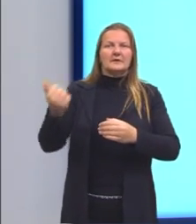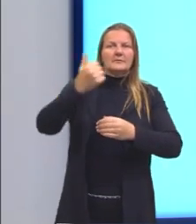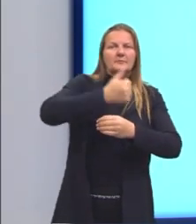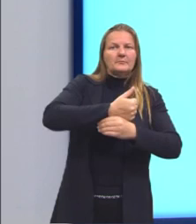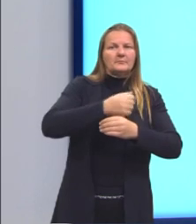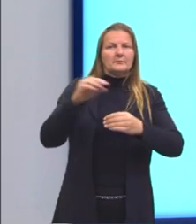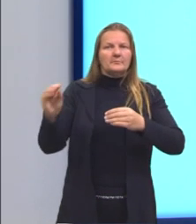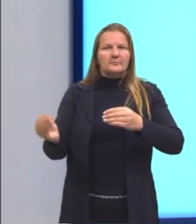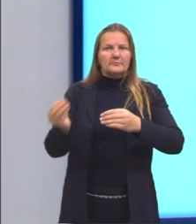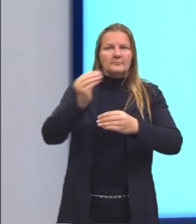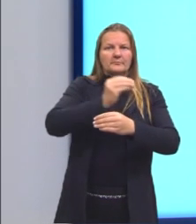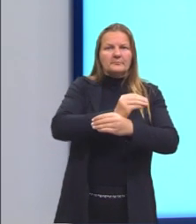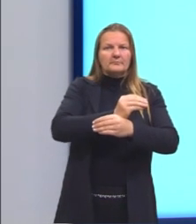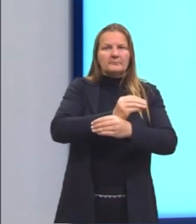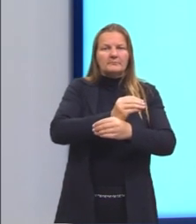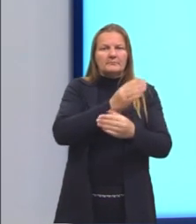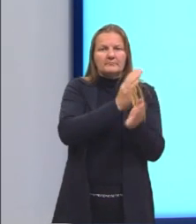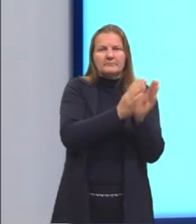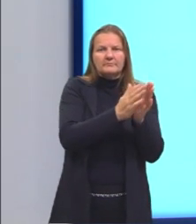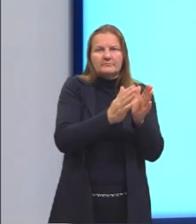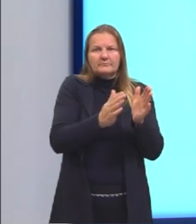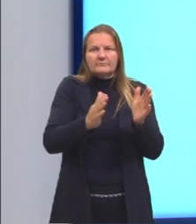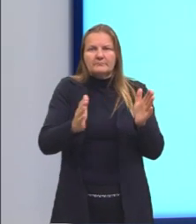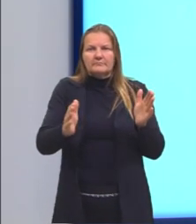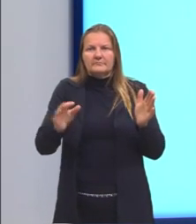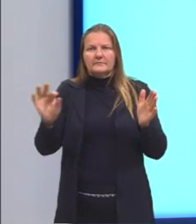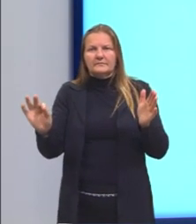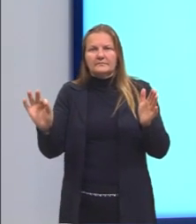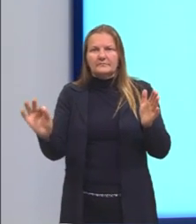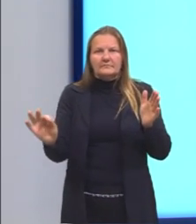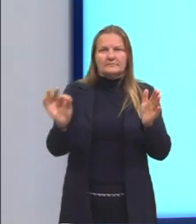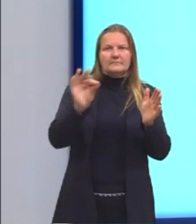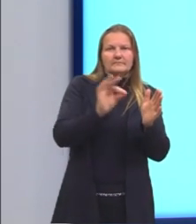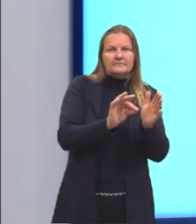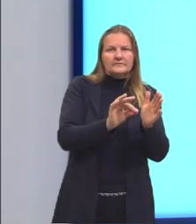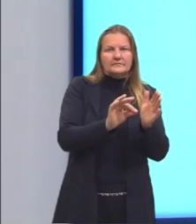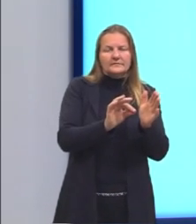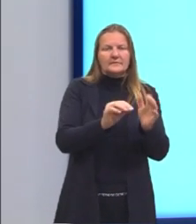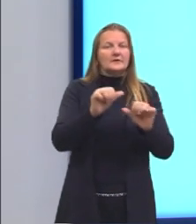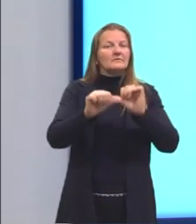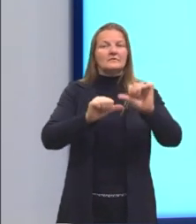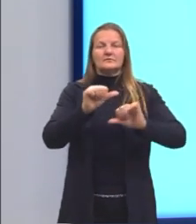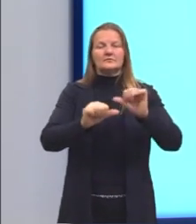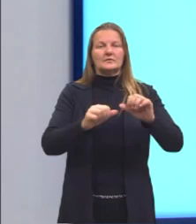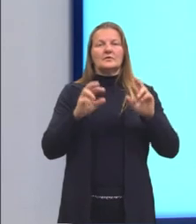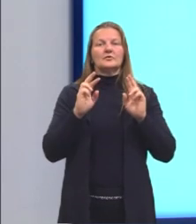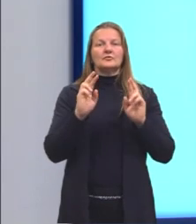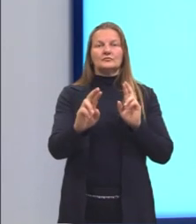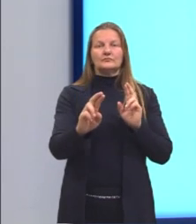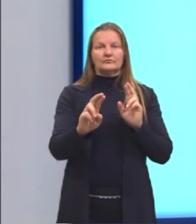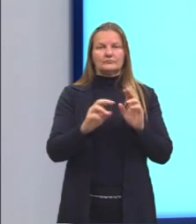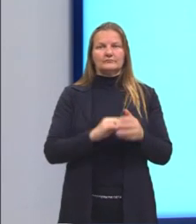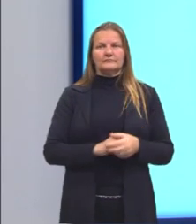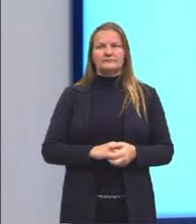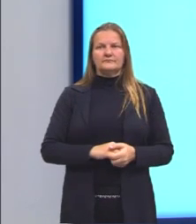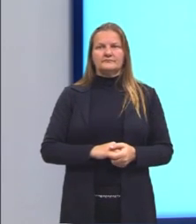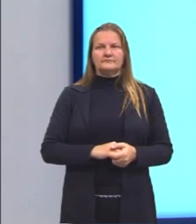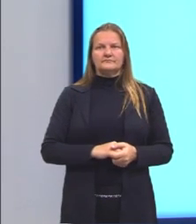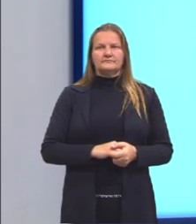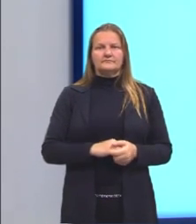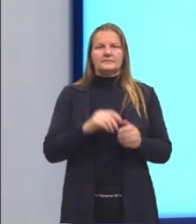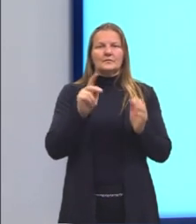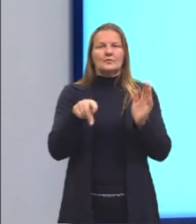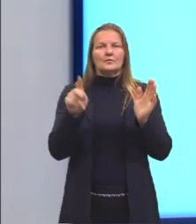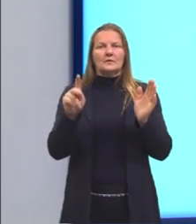alterar a ordem, porque aqui a ordem não vai mudar o nosso resultado. Então, nós vamos trazer